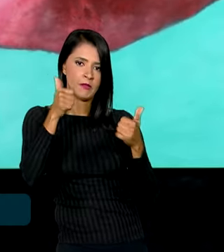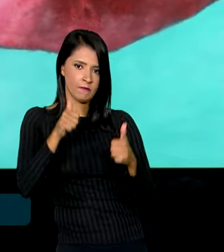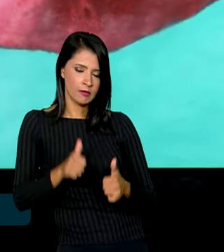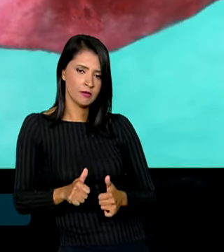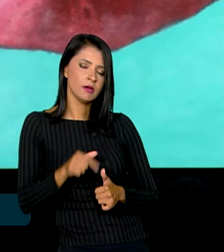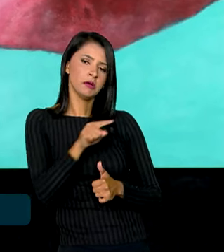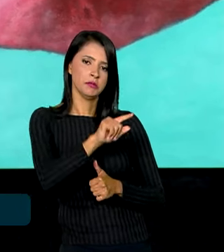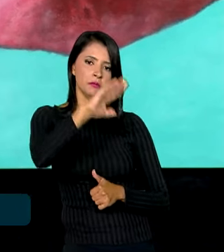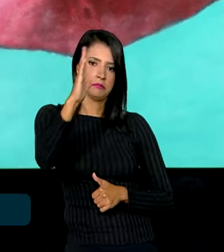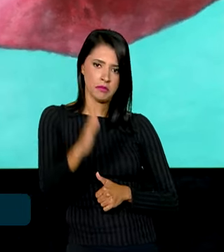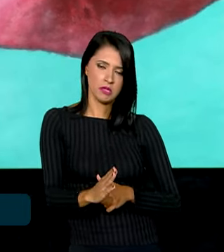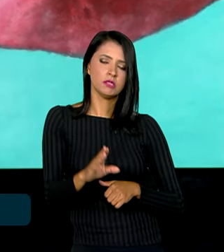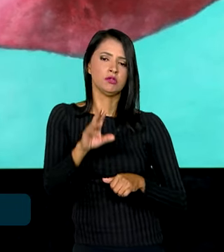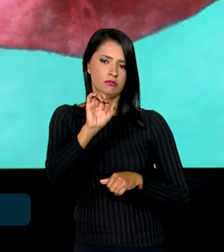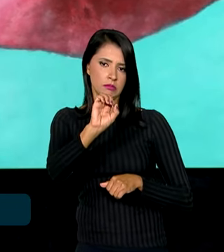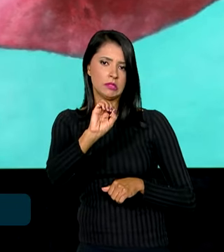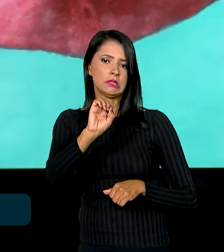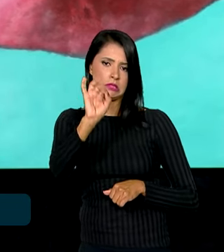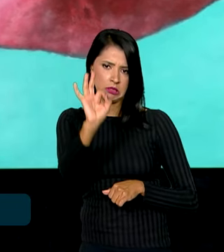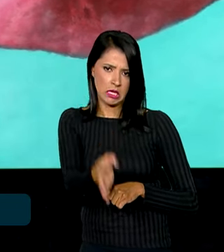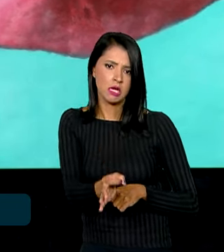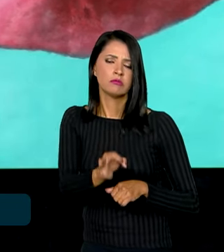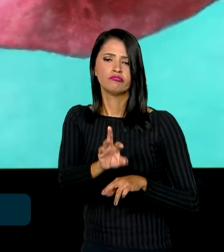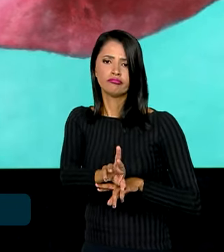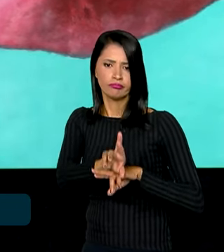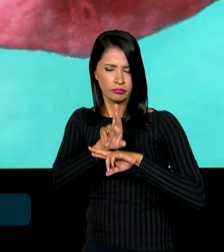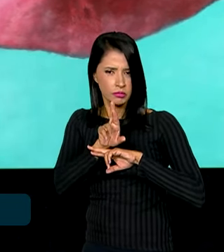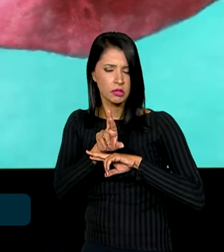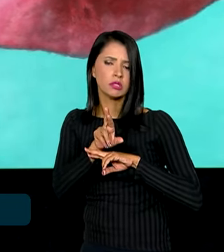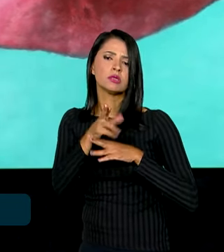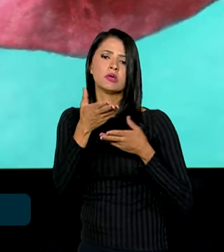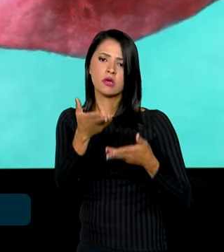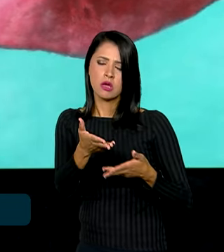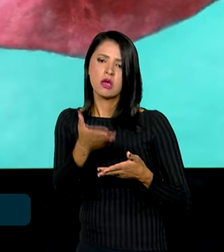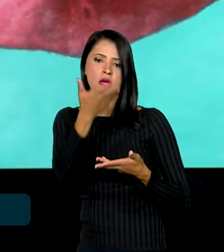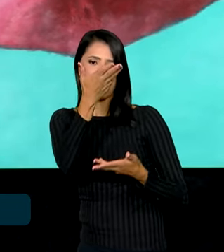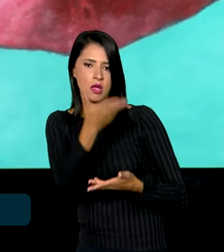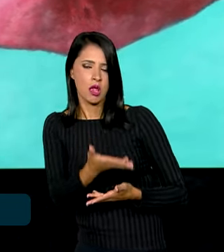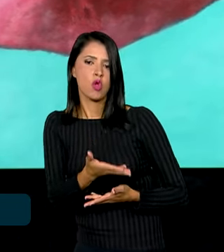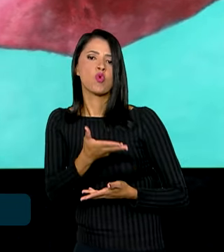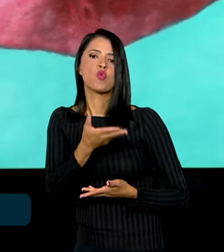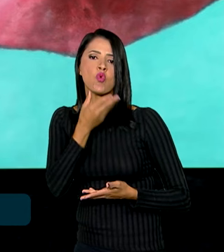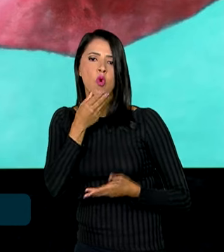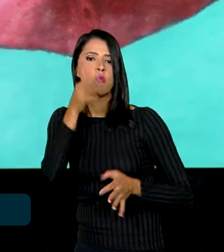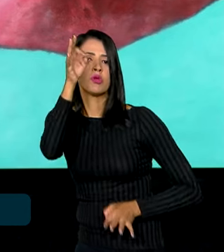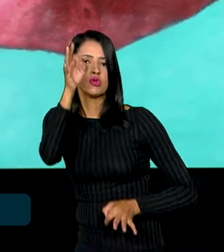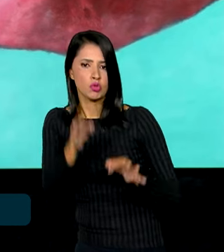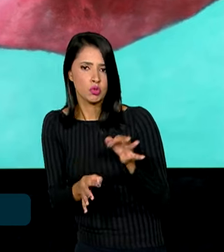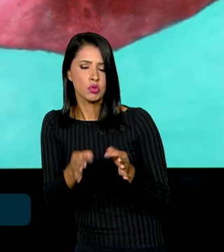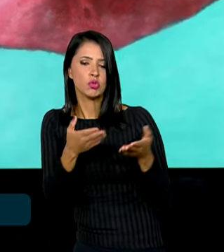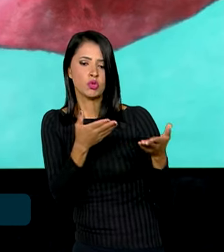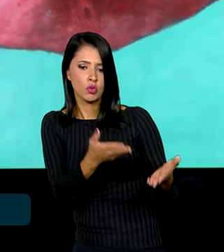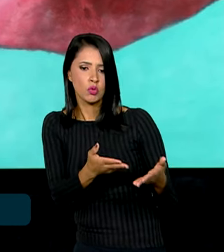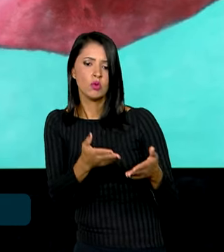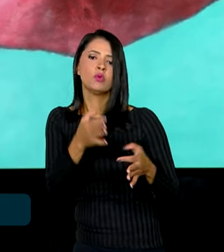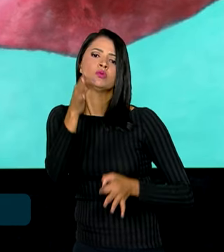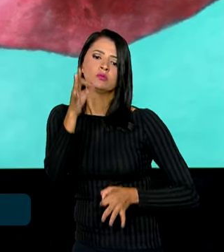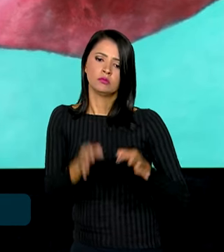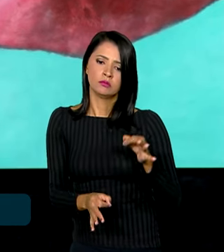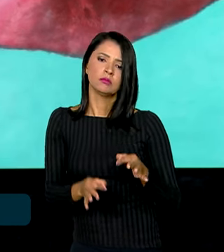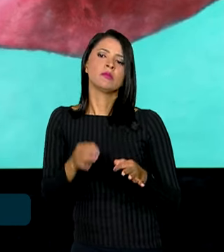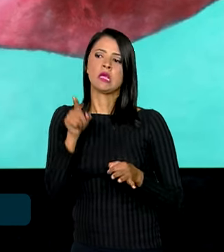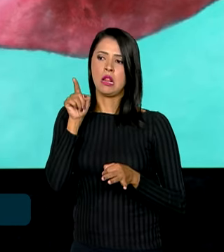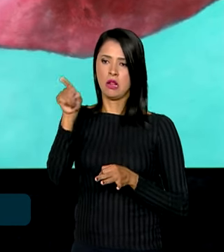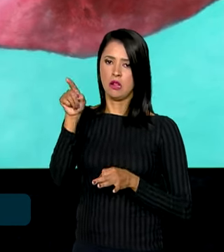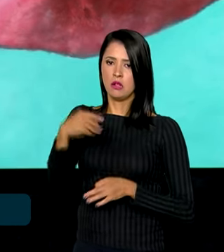Brasil está representado com o senhor, o juiz que está, o senhor Nimer Caldeira, que está